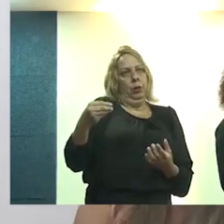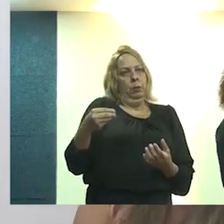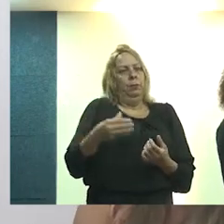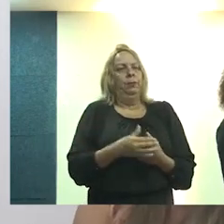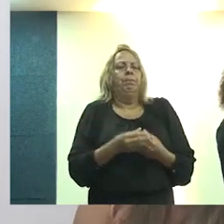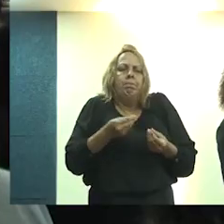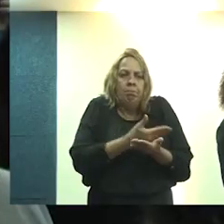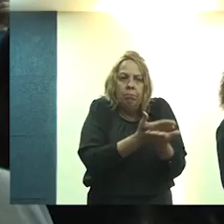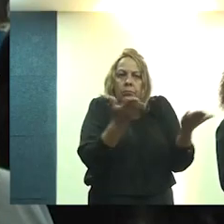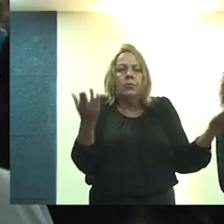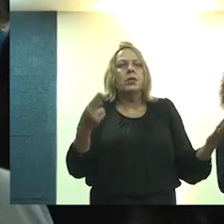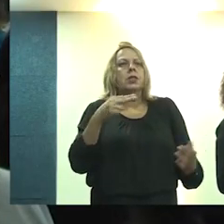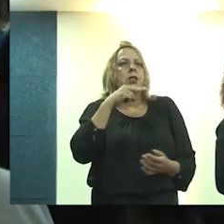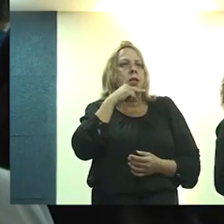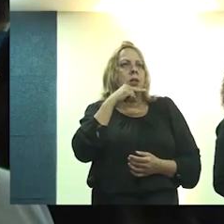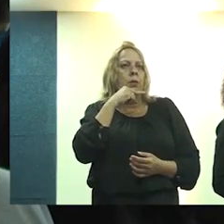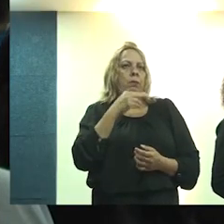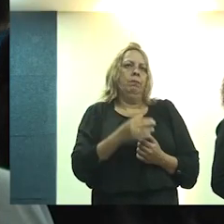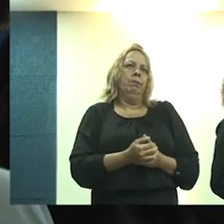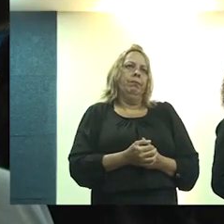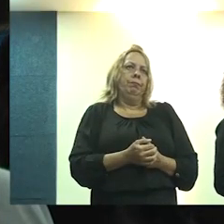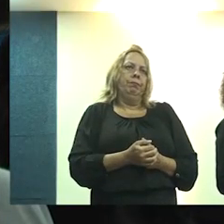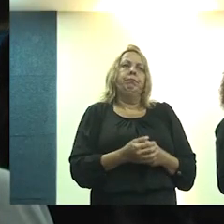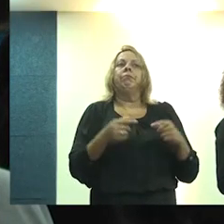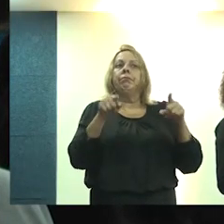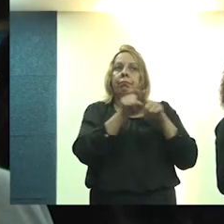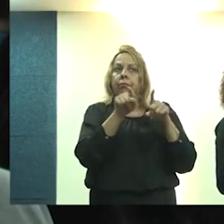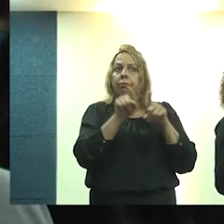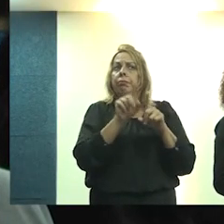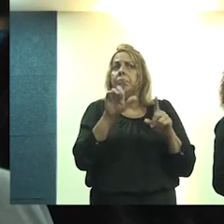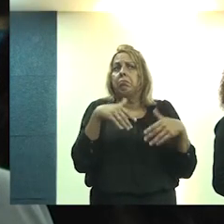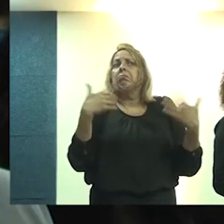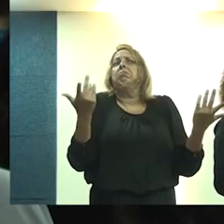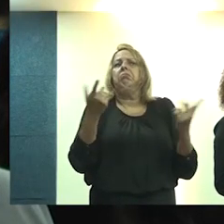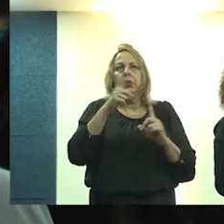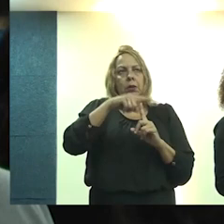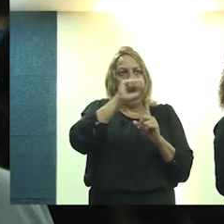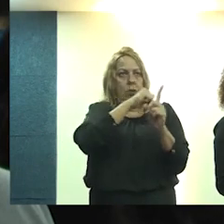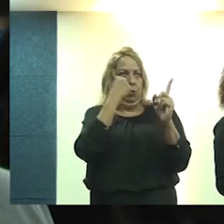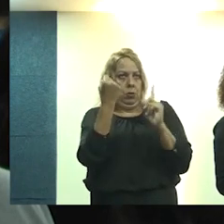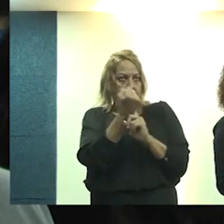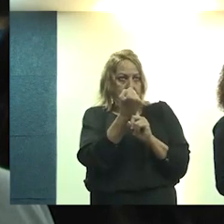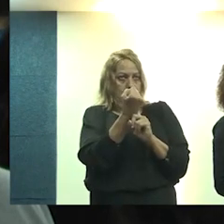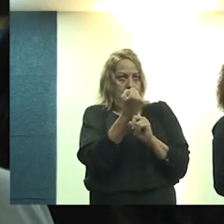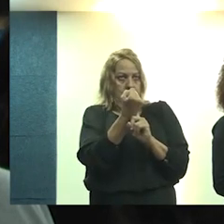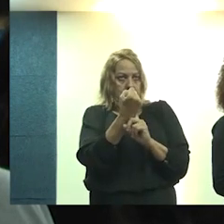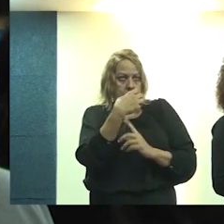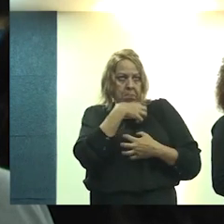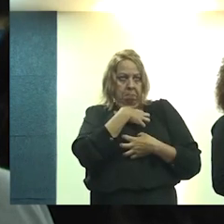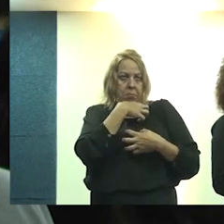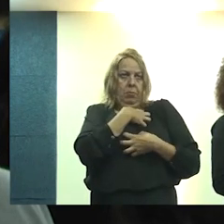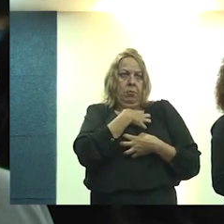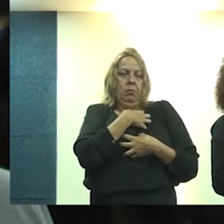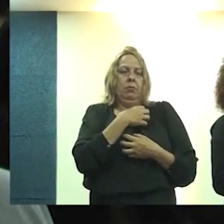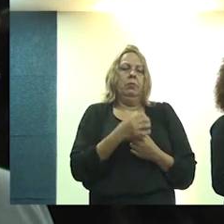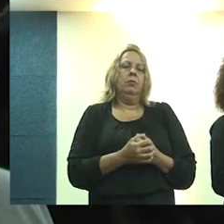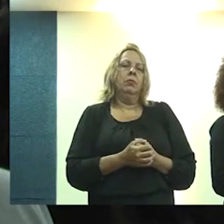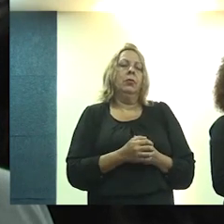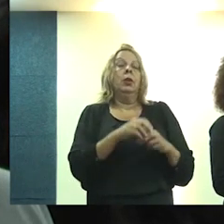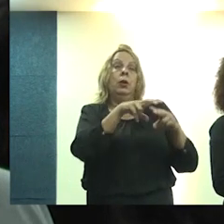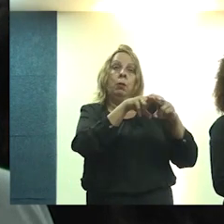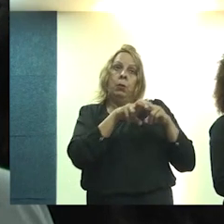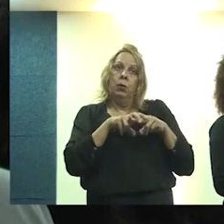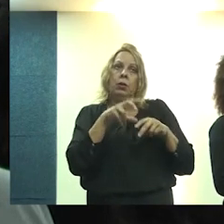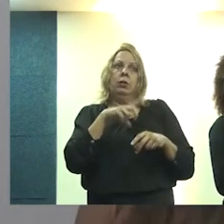filhos, legar para os nossos netos. Ela diz que tipo de sociedade aspiramos. Portanto,